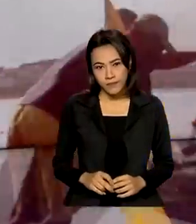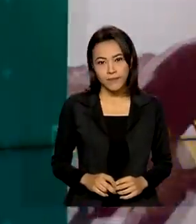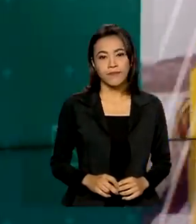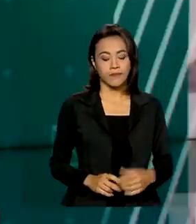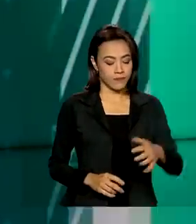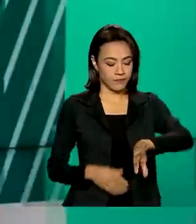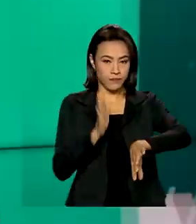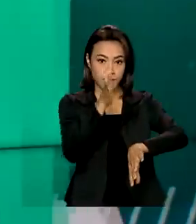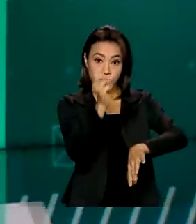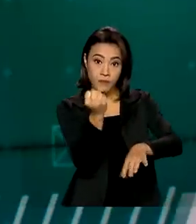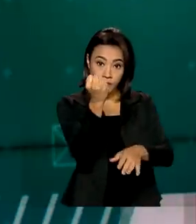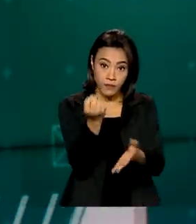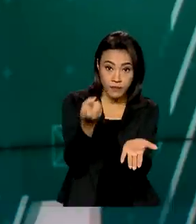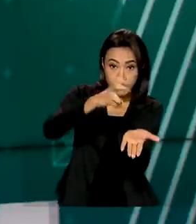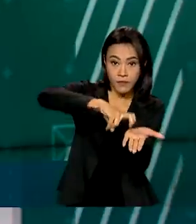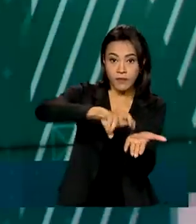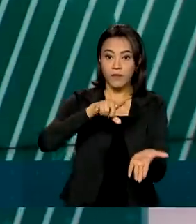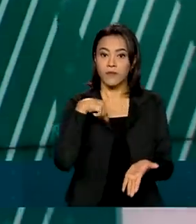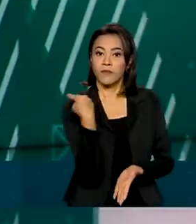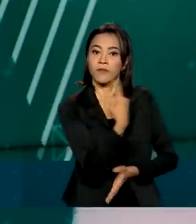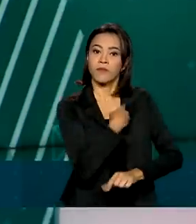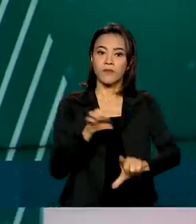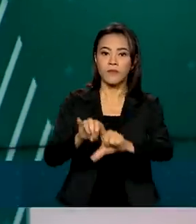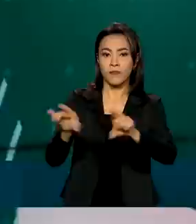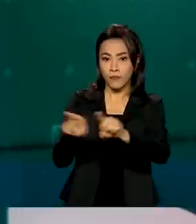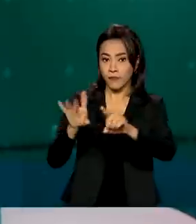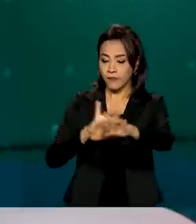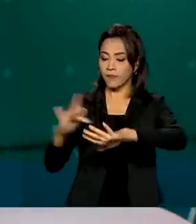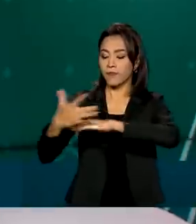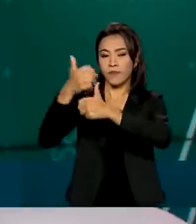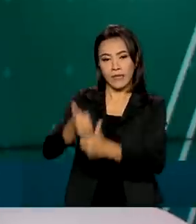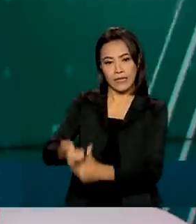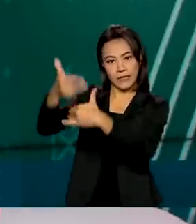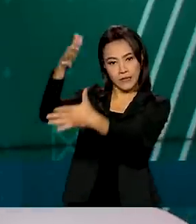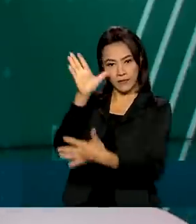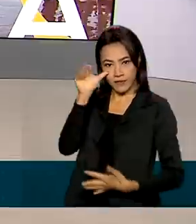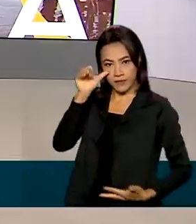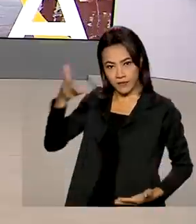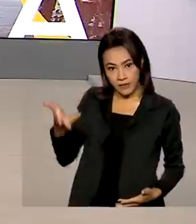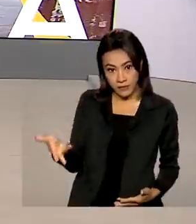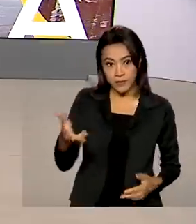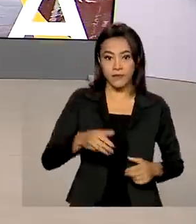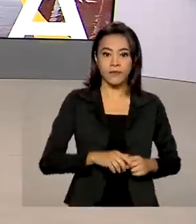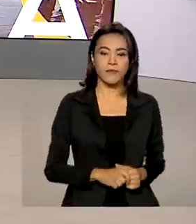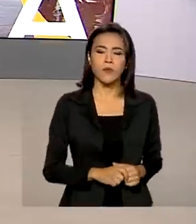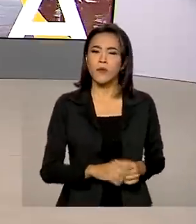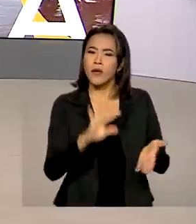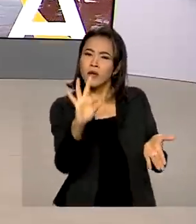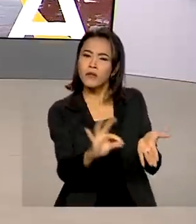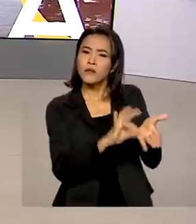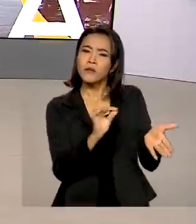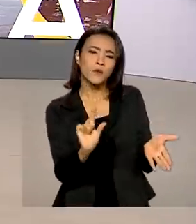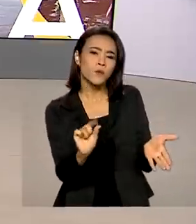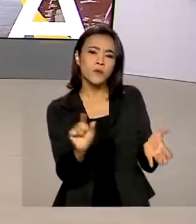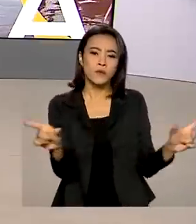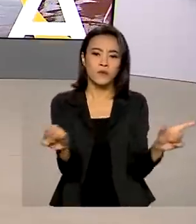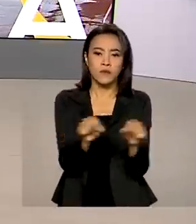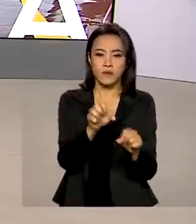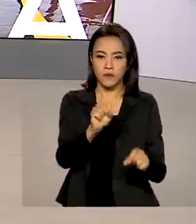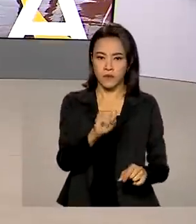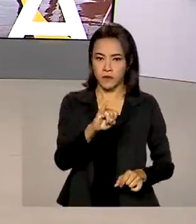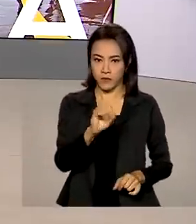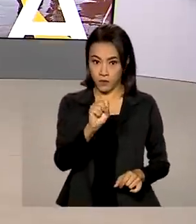Oito horas da manhã, nós estamos ao vivo também pelas redes sociais. As inscrições do Sisu para